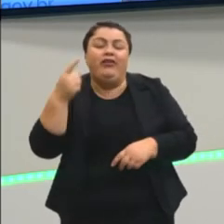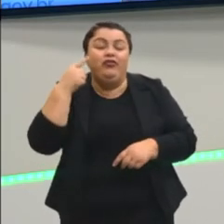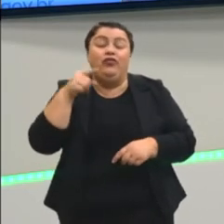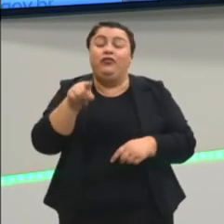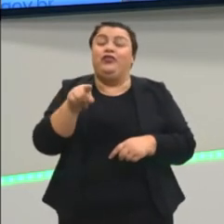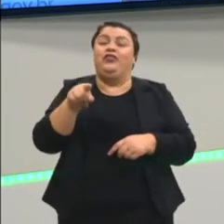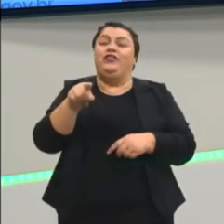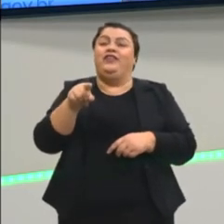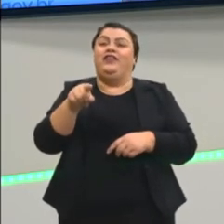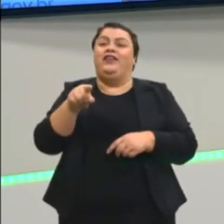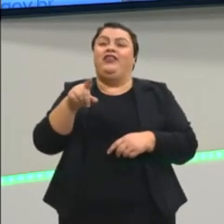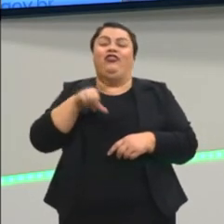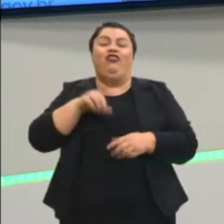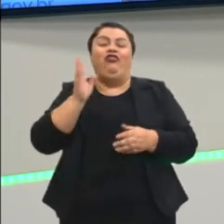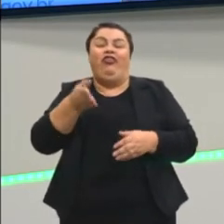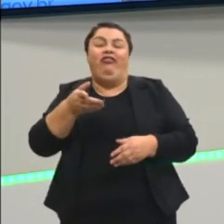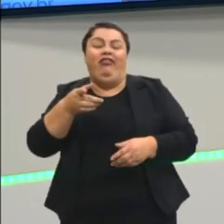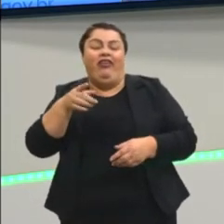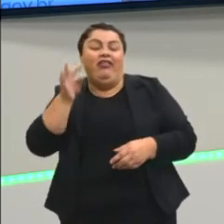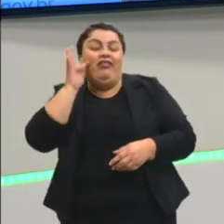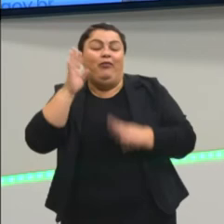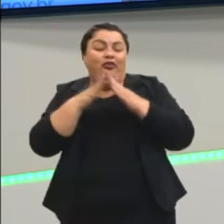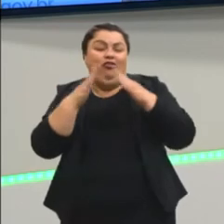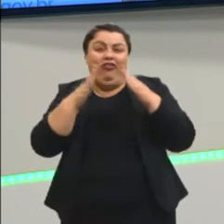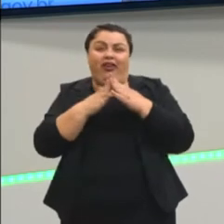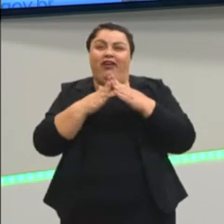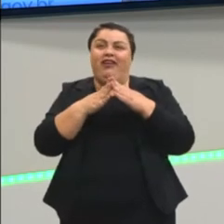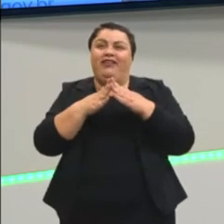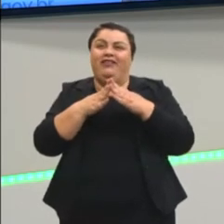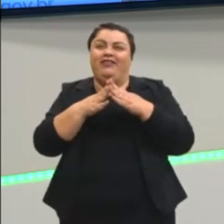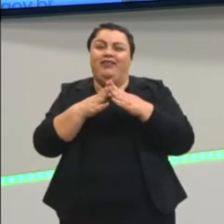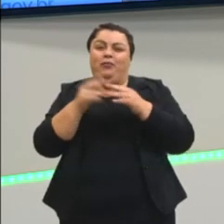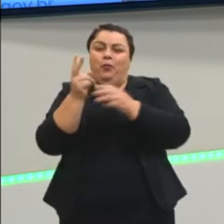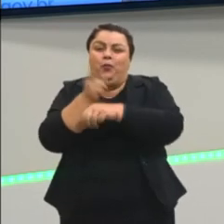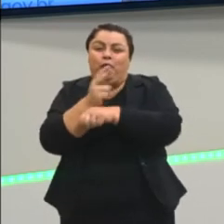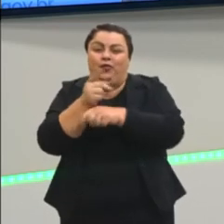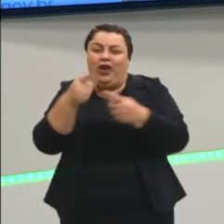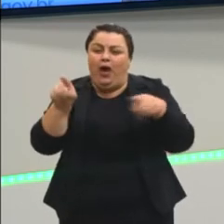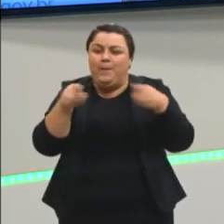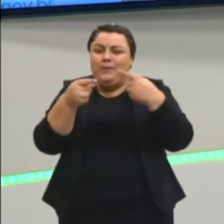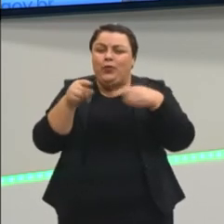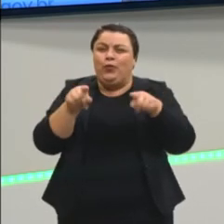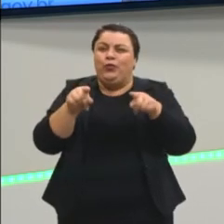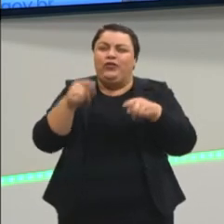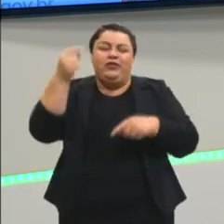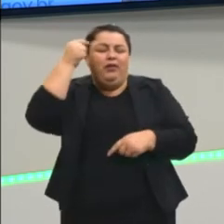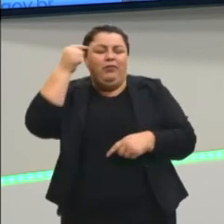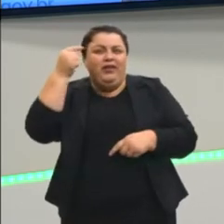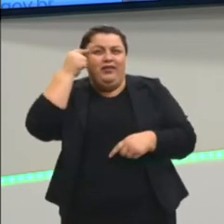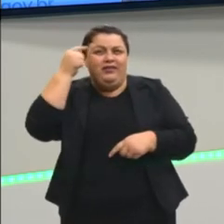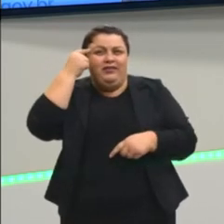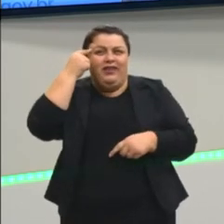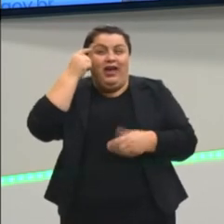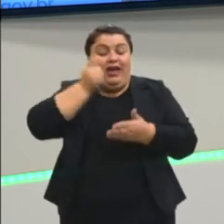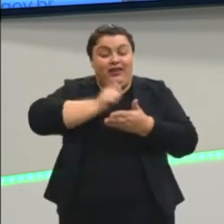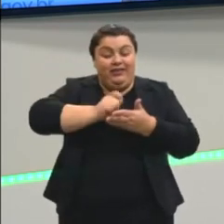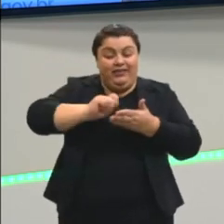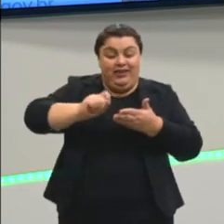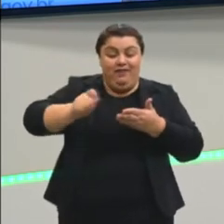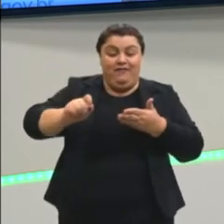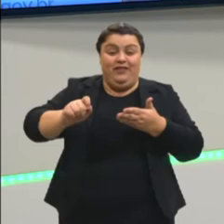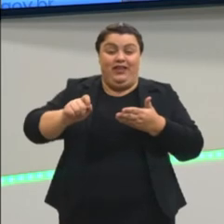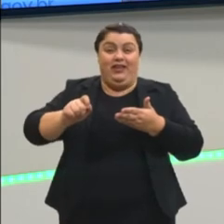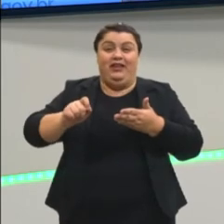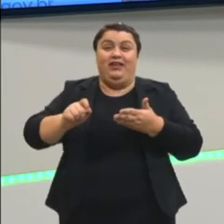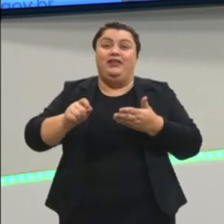já têm aí de tema de casa e ir atrás da música, ouvir ela, pensar um pouco, de repente escrever um pouco